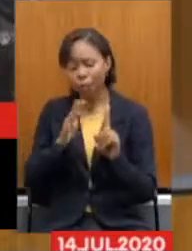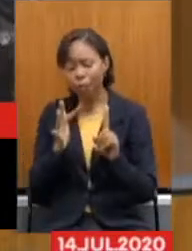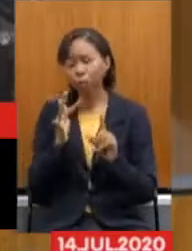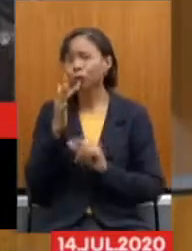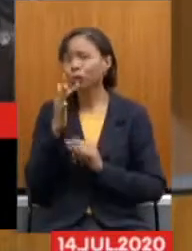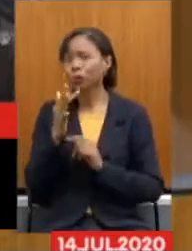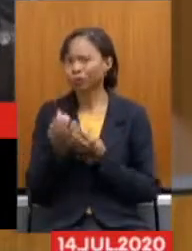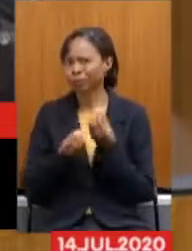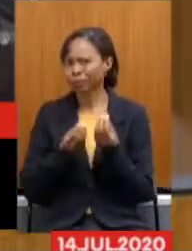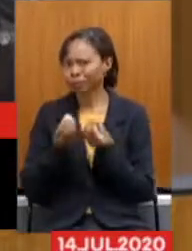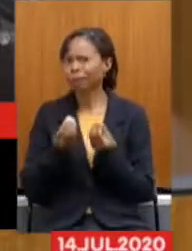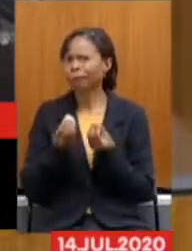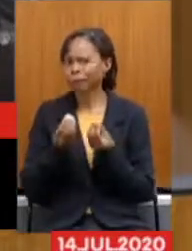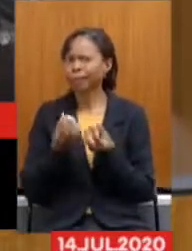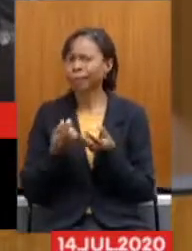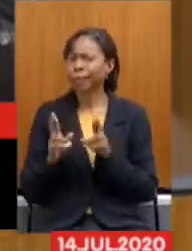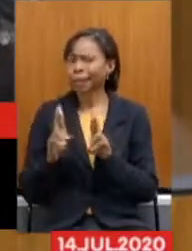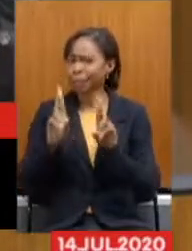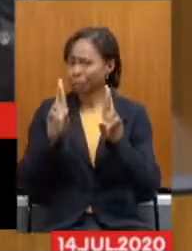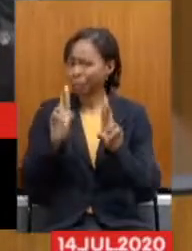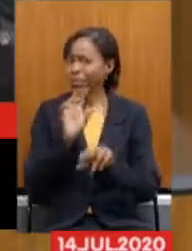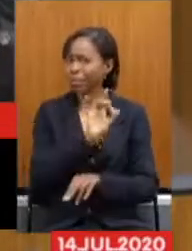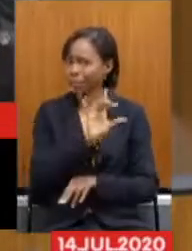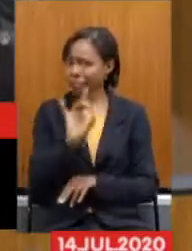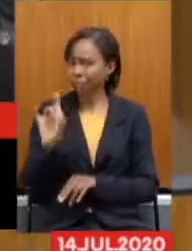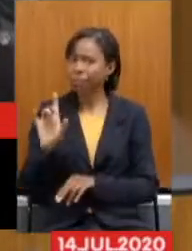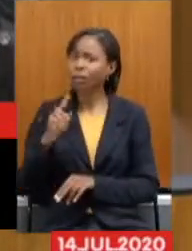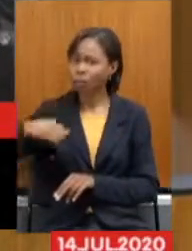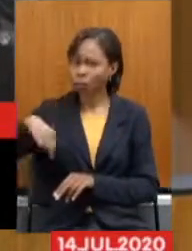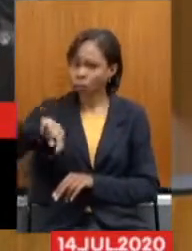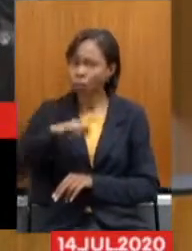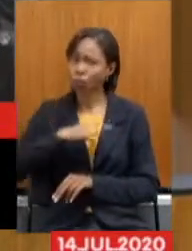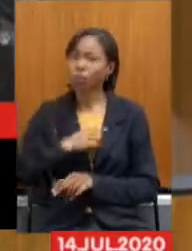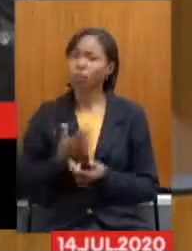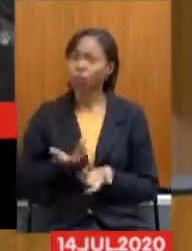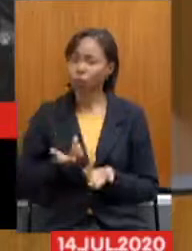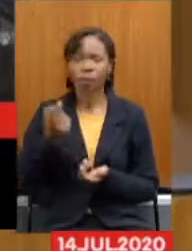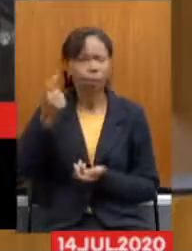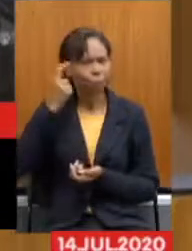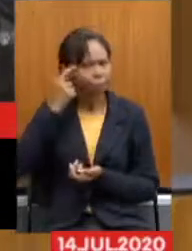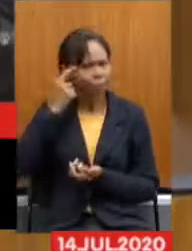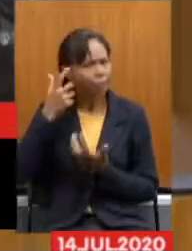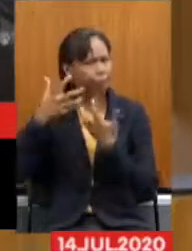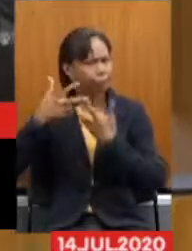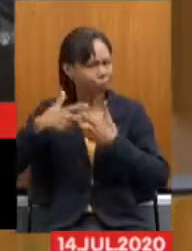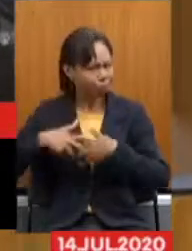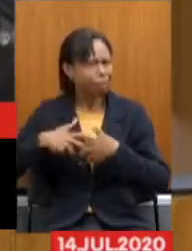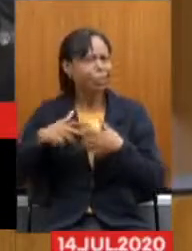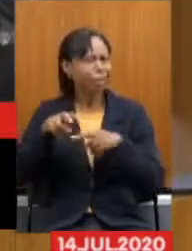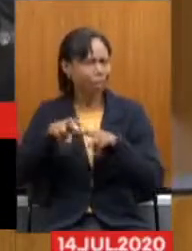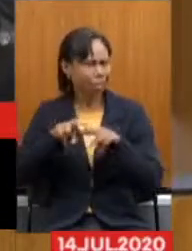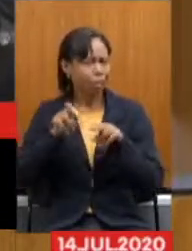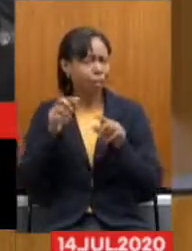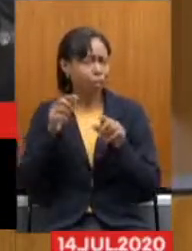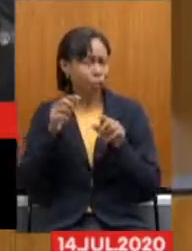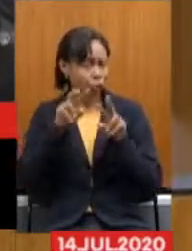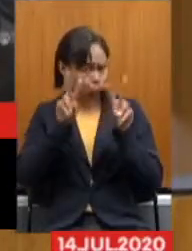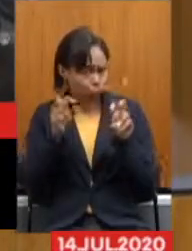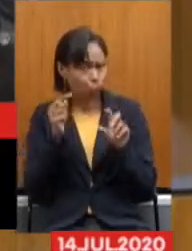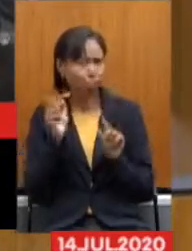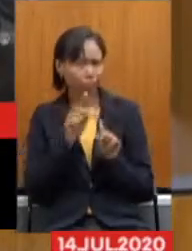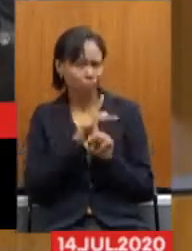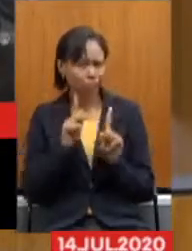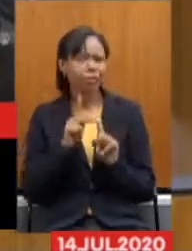E isso é uma responsabilidade de cada um de nós. Nós temos que pensar nisso e exigir que esse